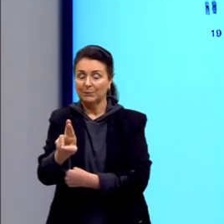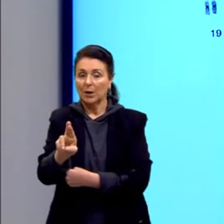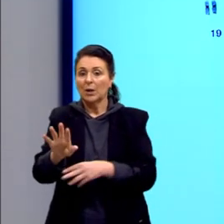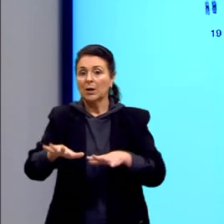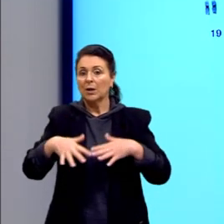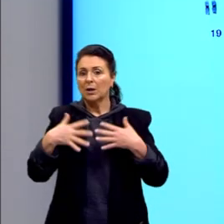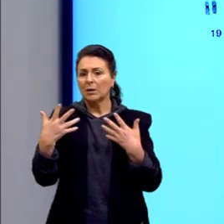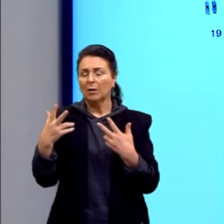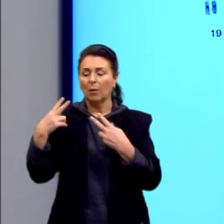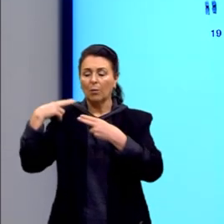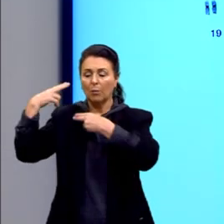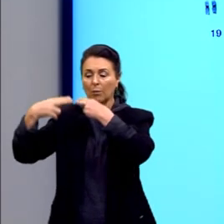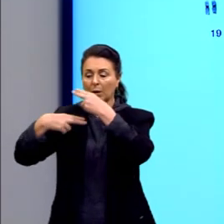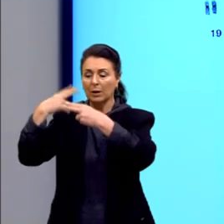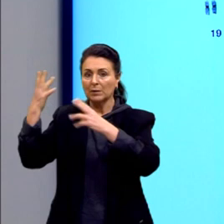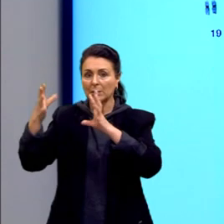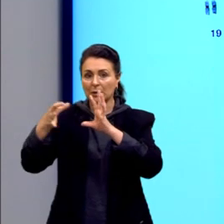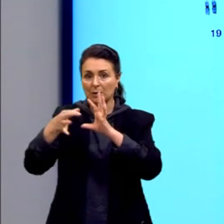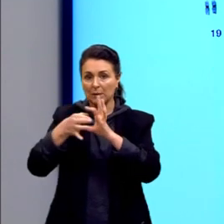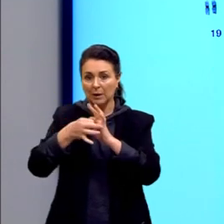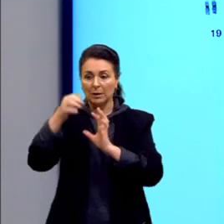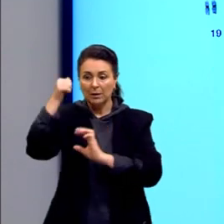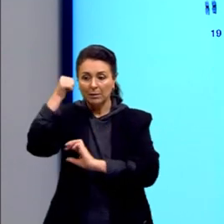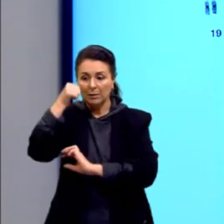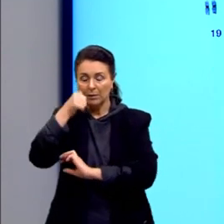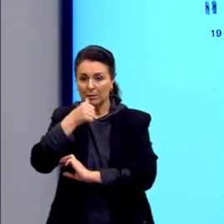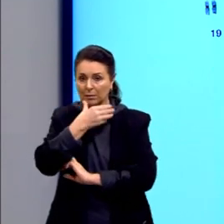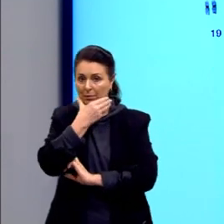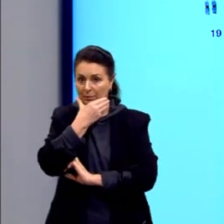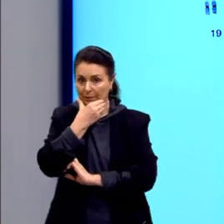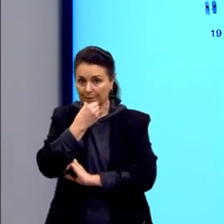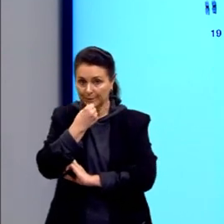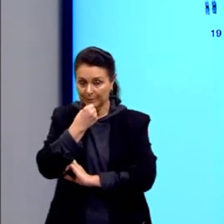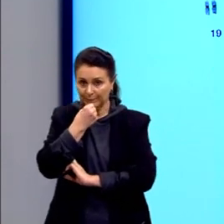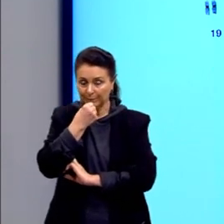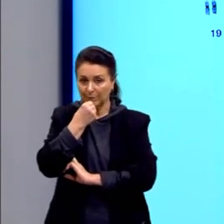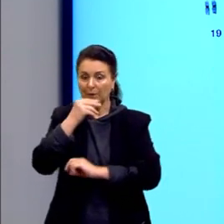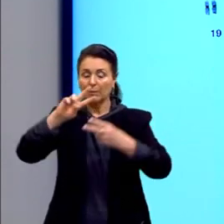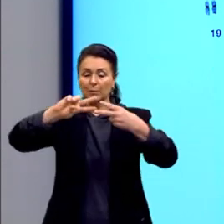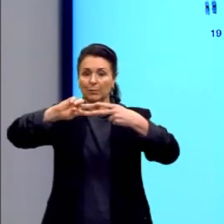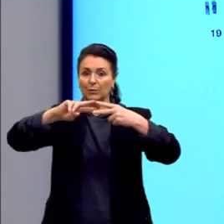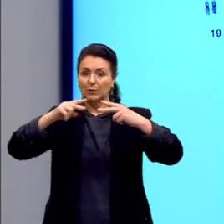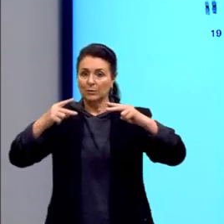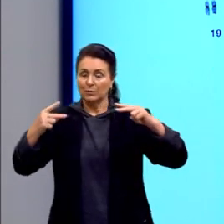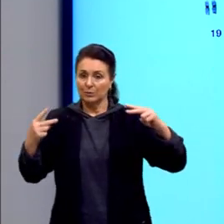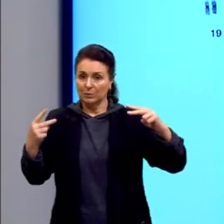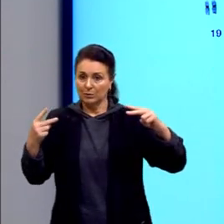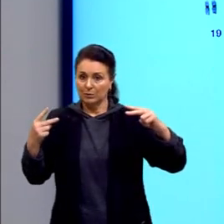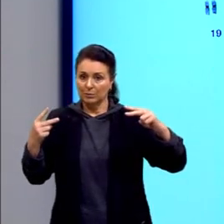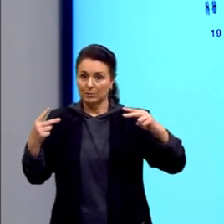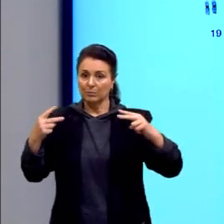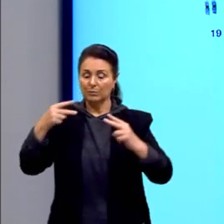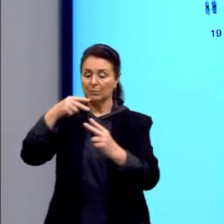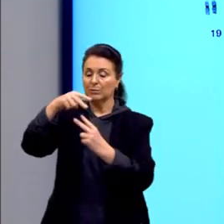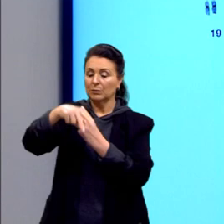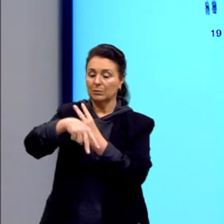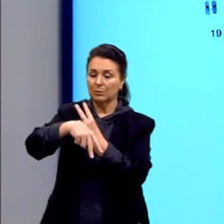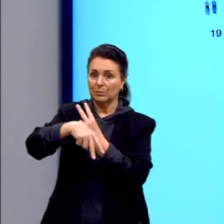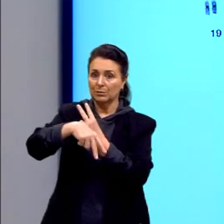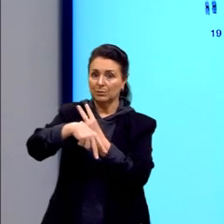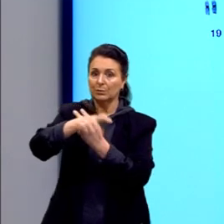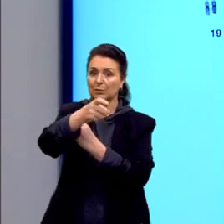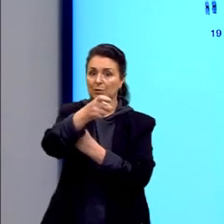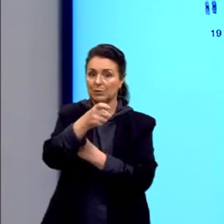a herança pode ser ligada ao sexo, que é determinada por genes localizados nos cromossomos X.